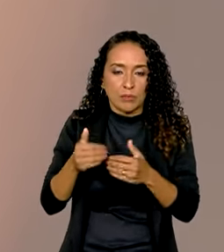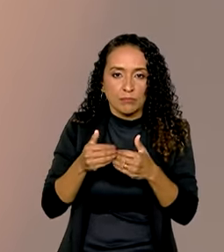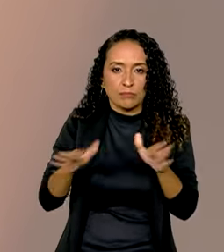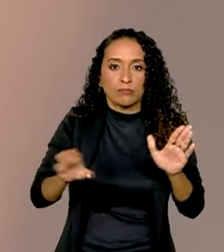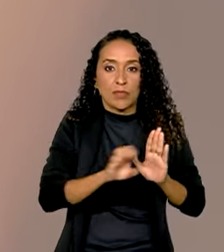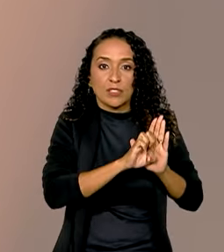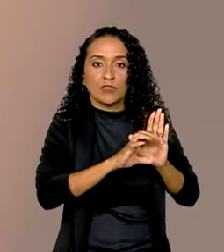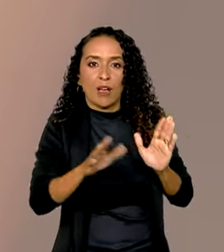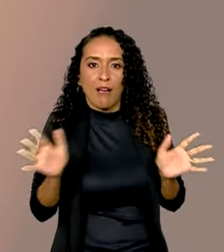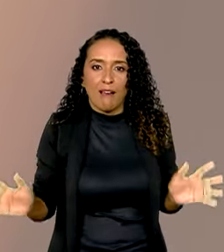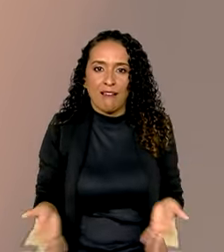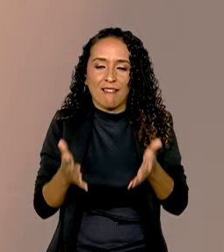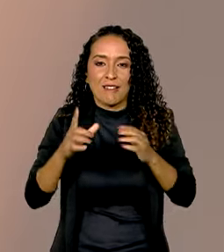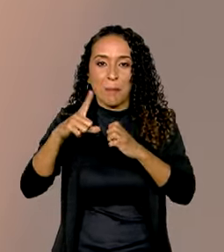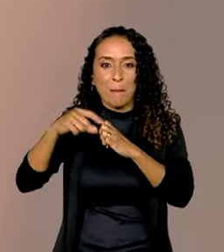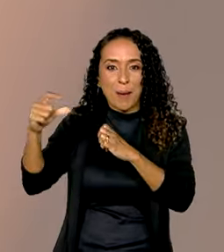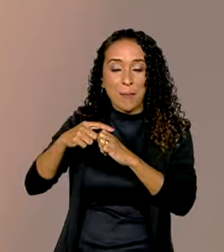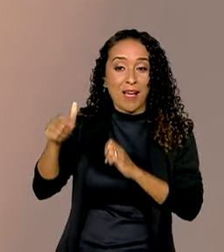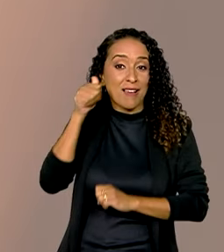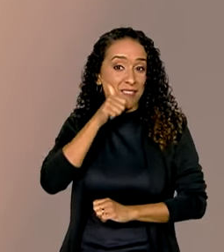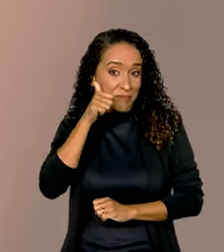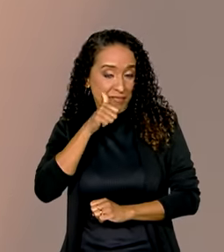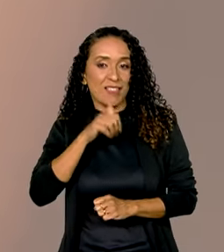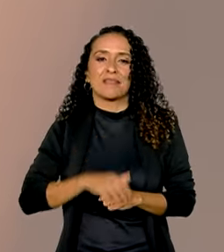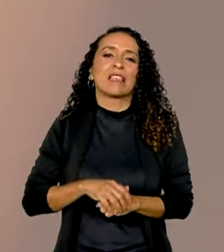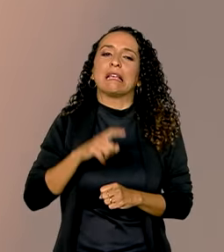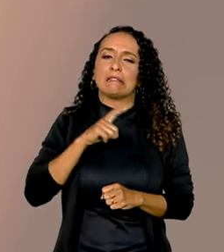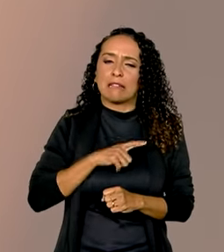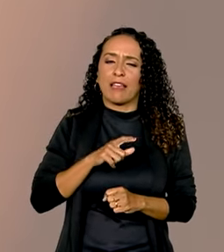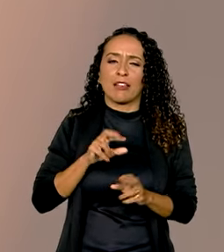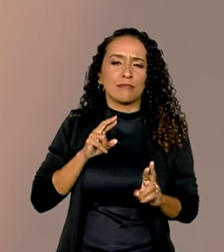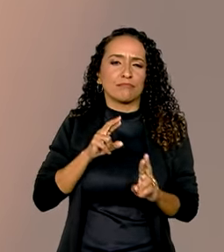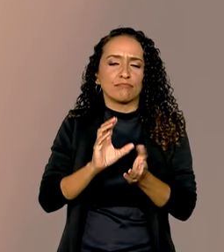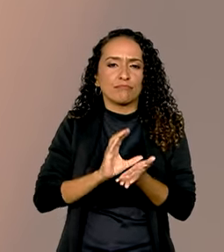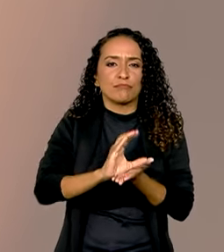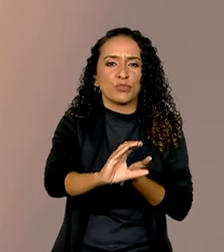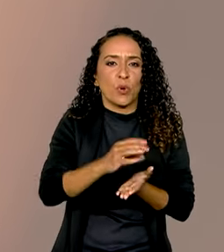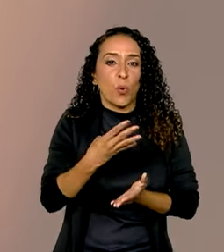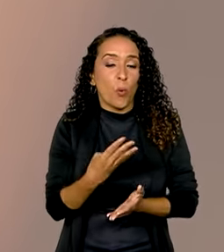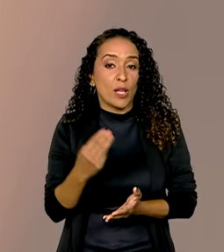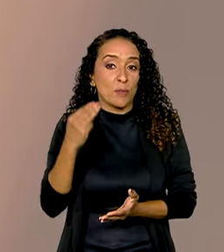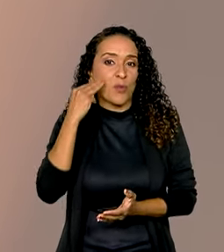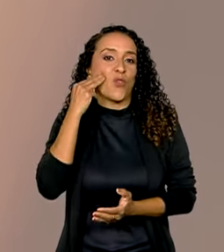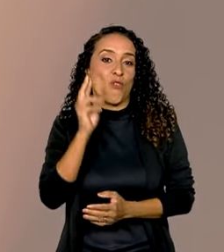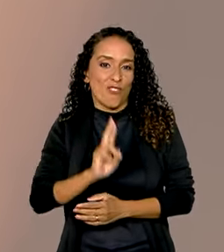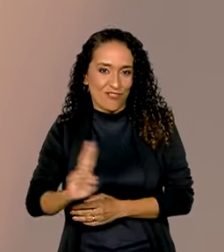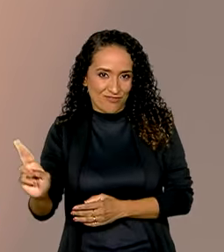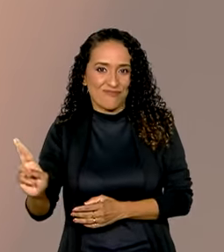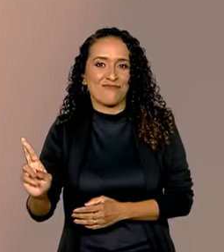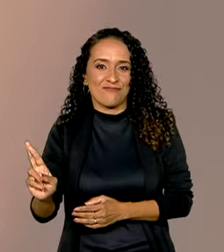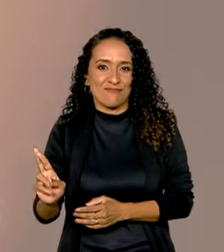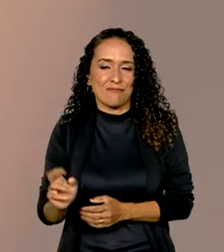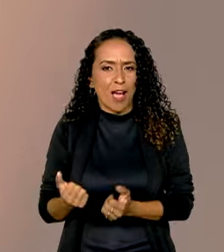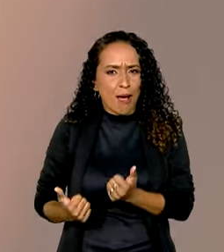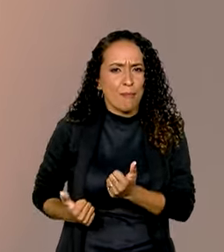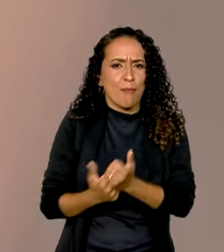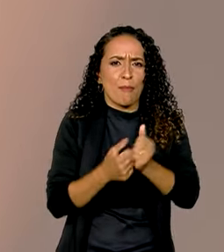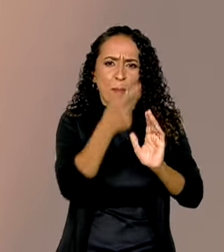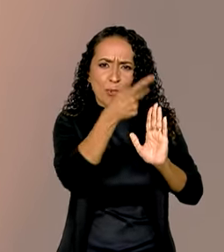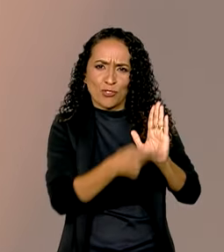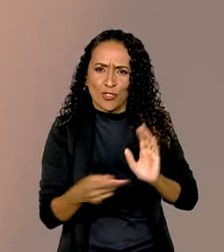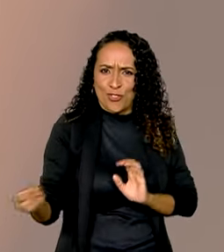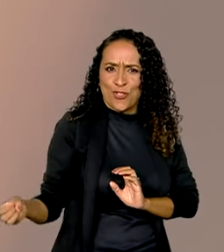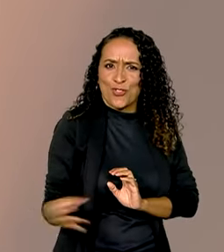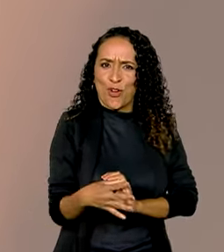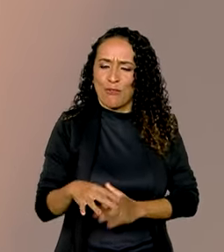incentivar o empreendedorismo feminino. Vão ser destinados 4 milhões de reais para apoiar projetos